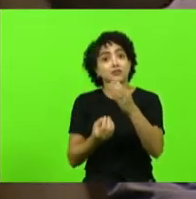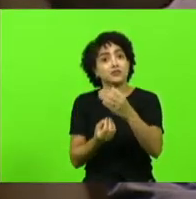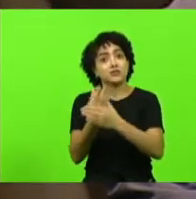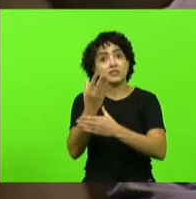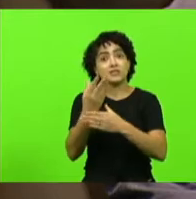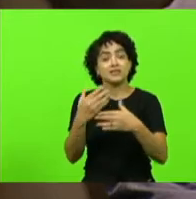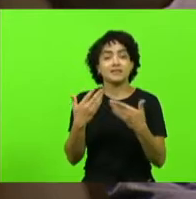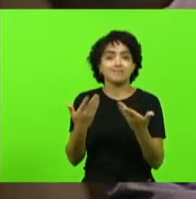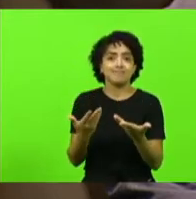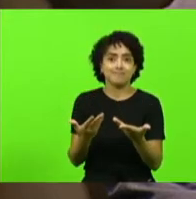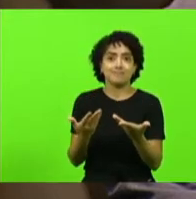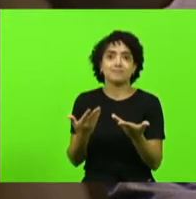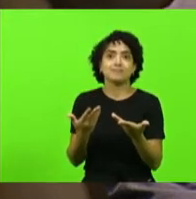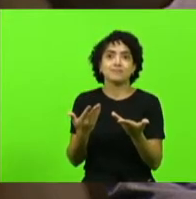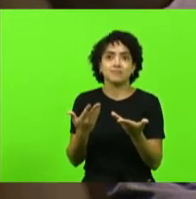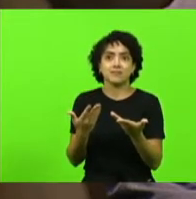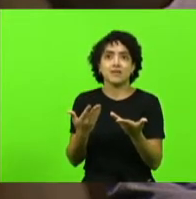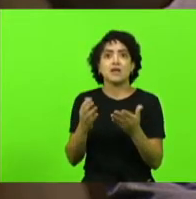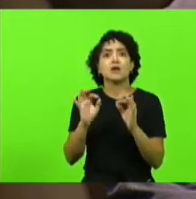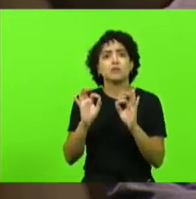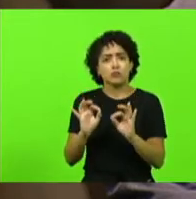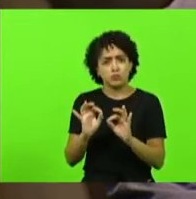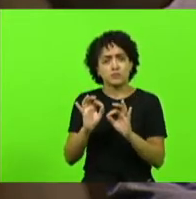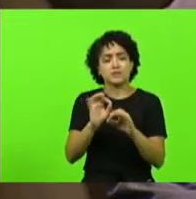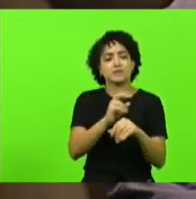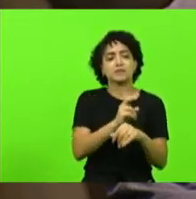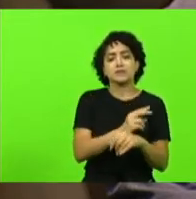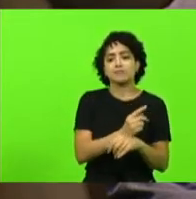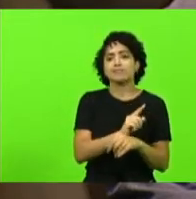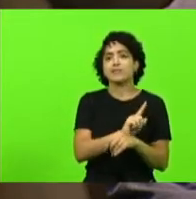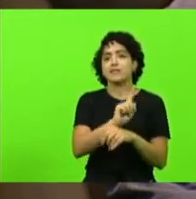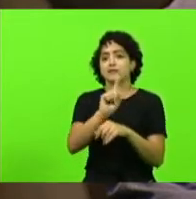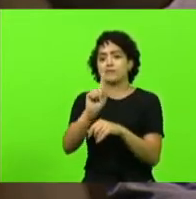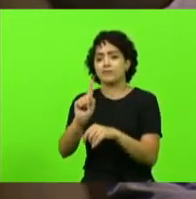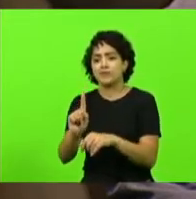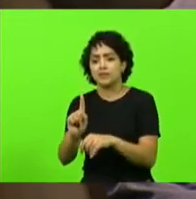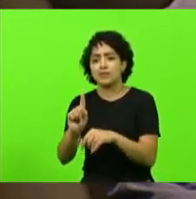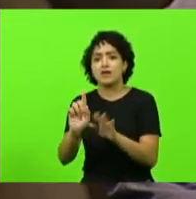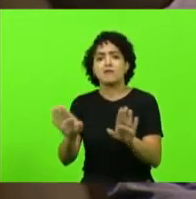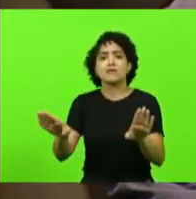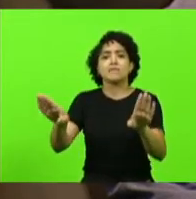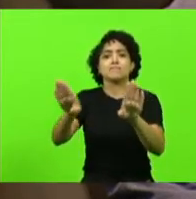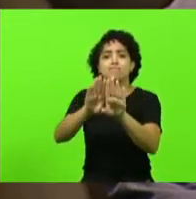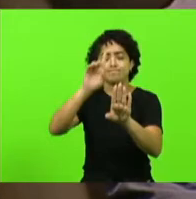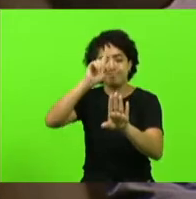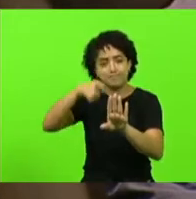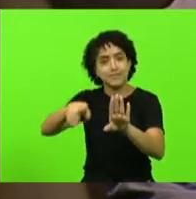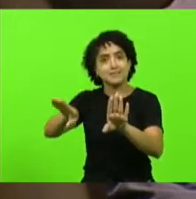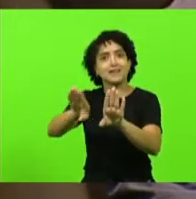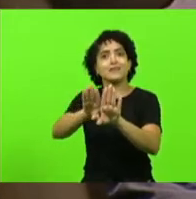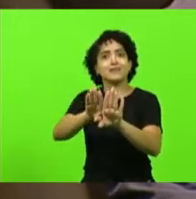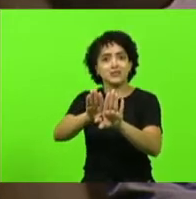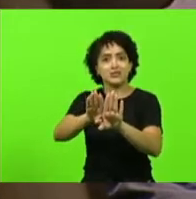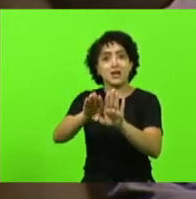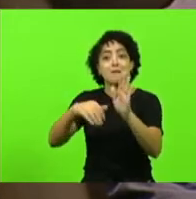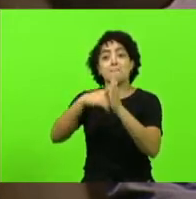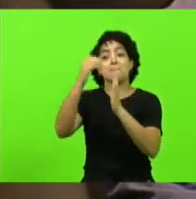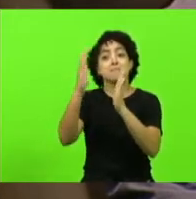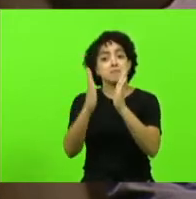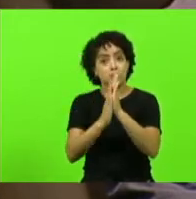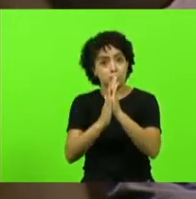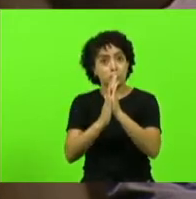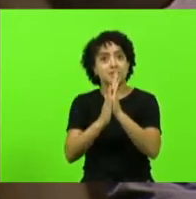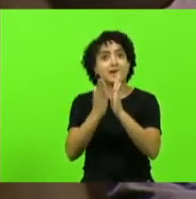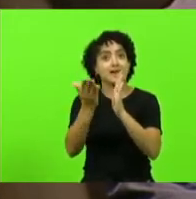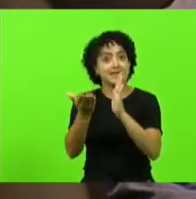seguramente apareceria um fiscal lá fecharia o seu negócio multaria ele de forma